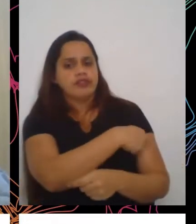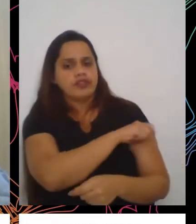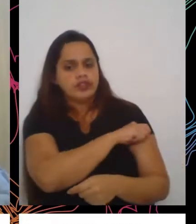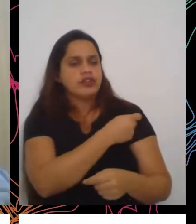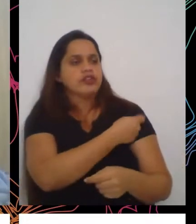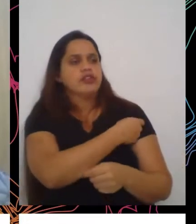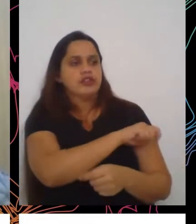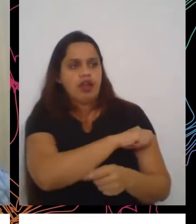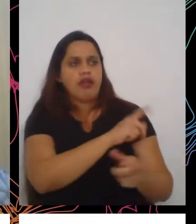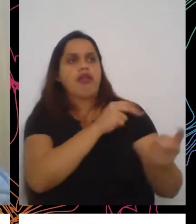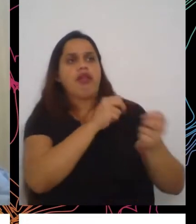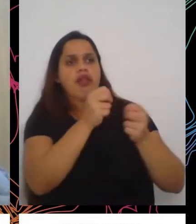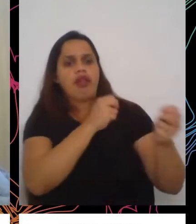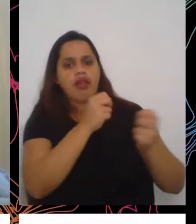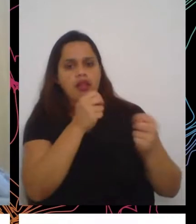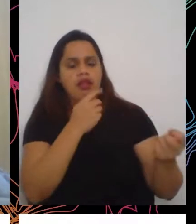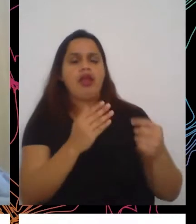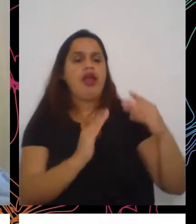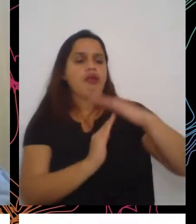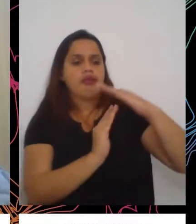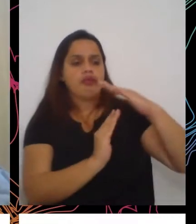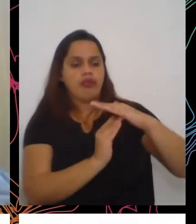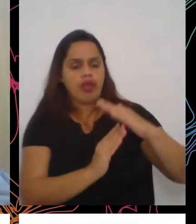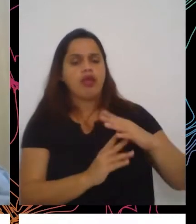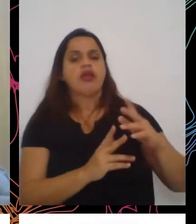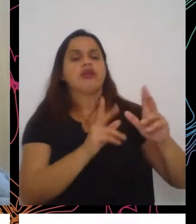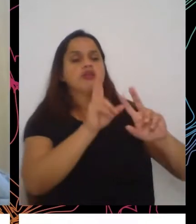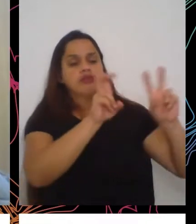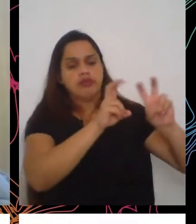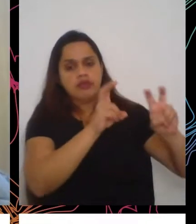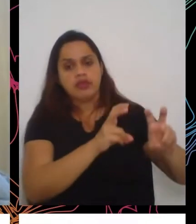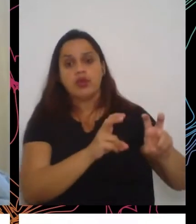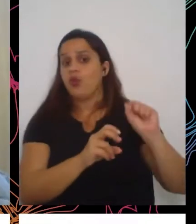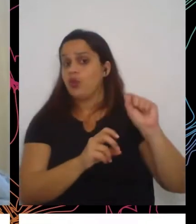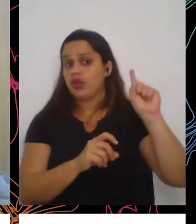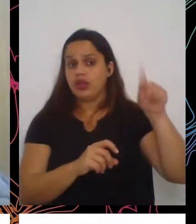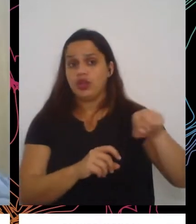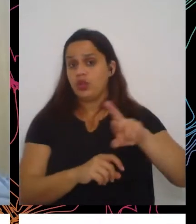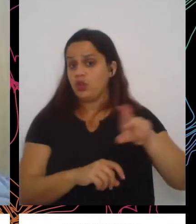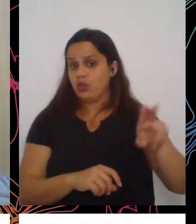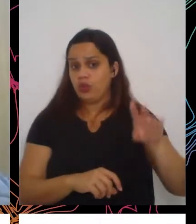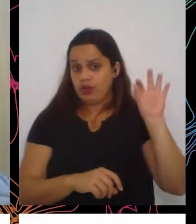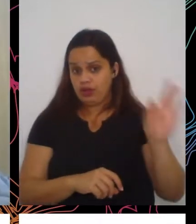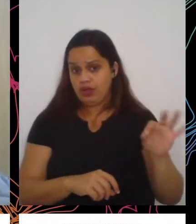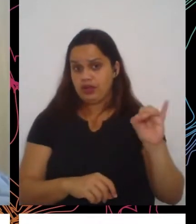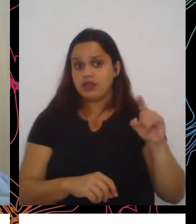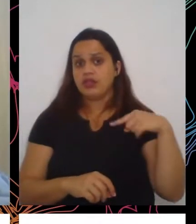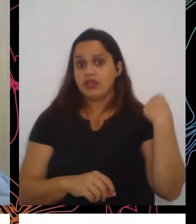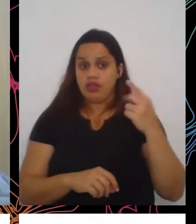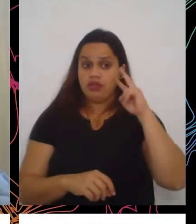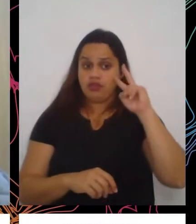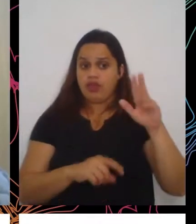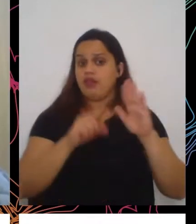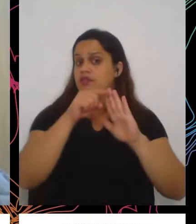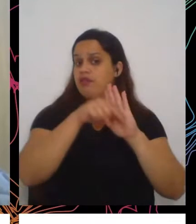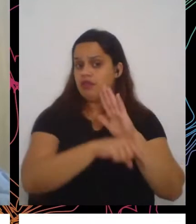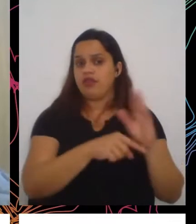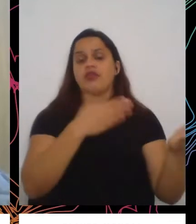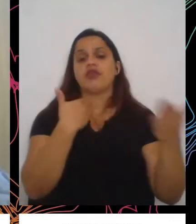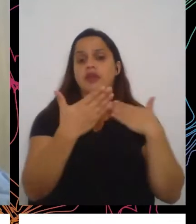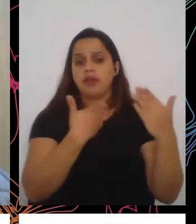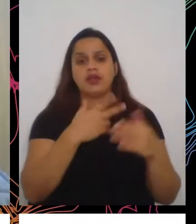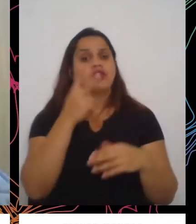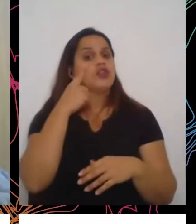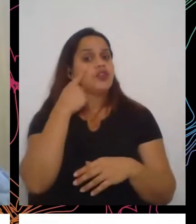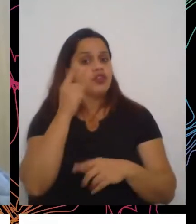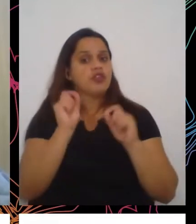ali o teto e as questões fiscais, o que não é exatamente isso, se a gente aprofundar o debate vai descobrir que o